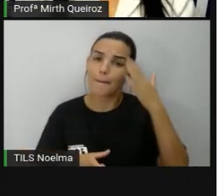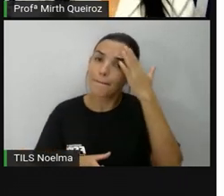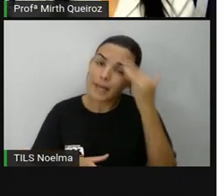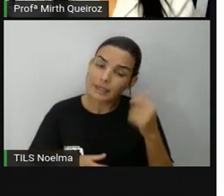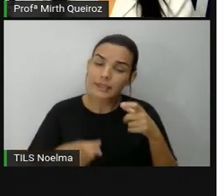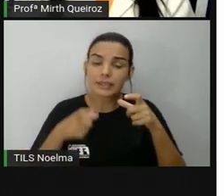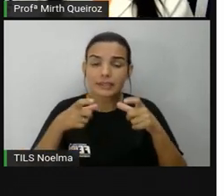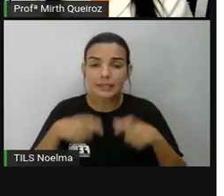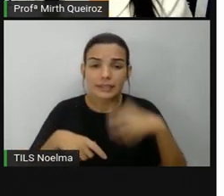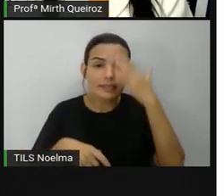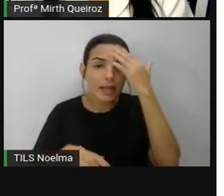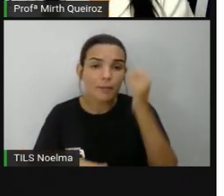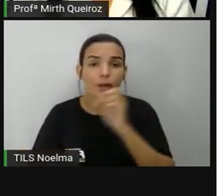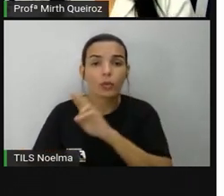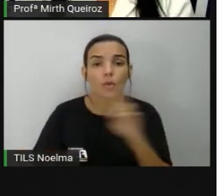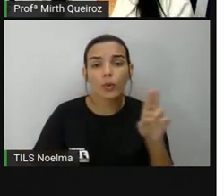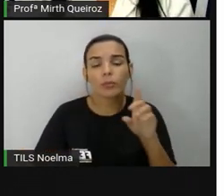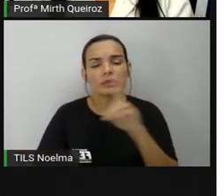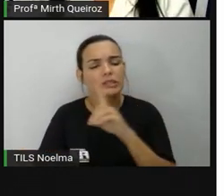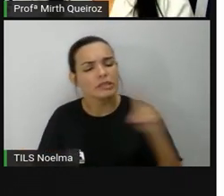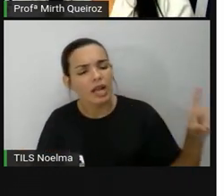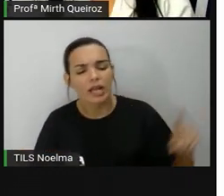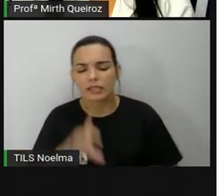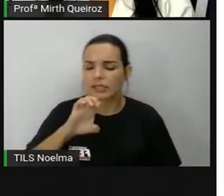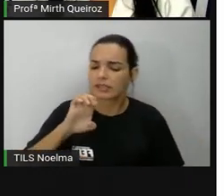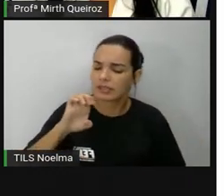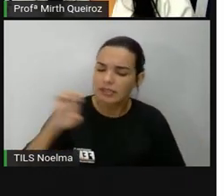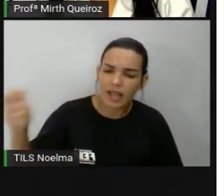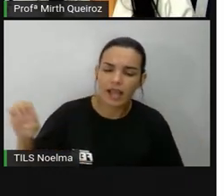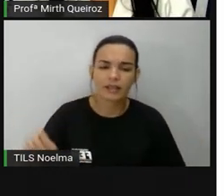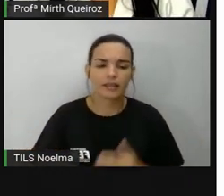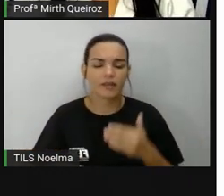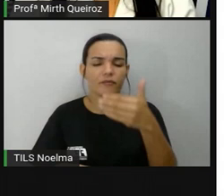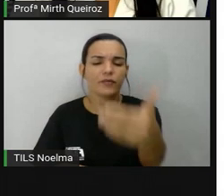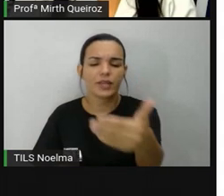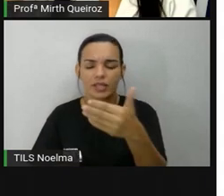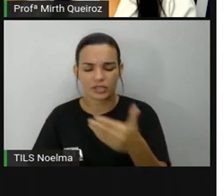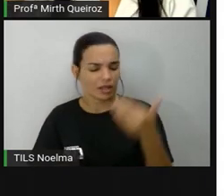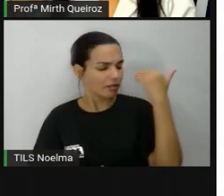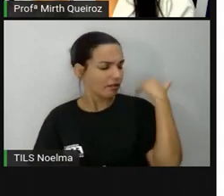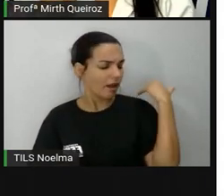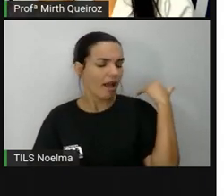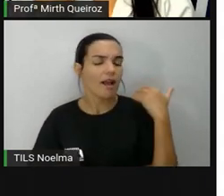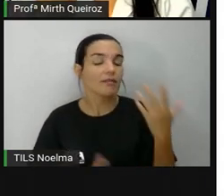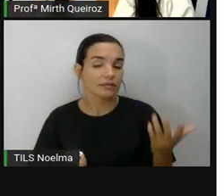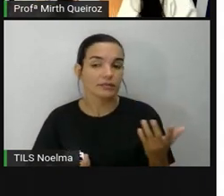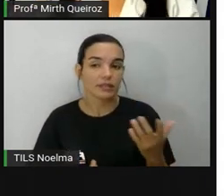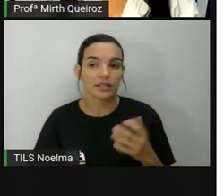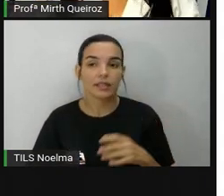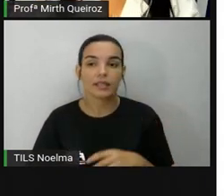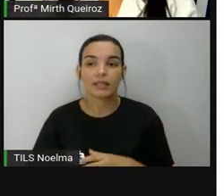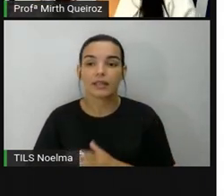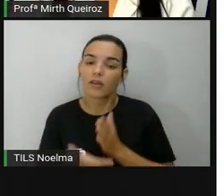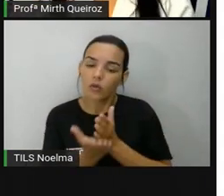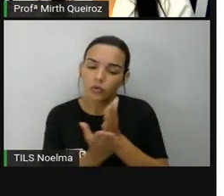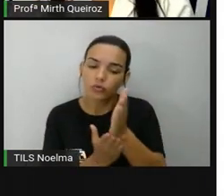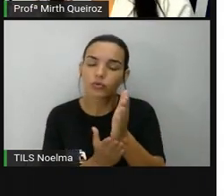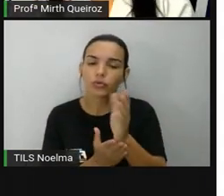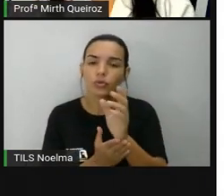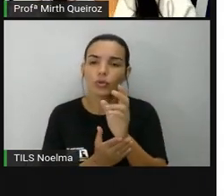gente saber o significado aí de direita, esquerda, frente, trás, volta, né? Para a gente voltar, seguir,